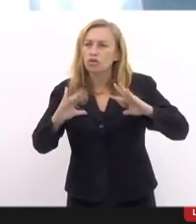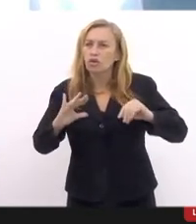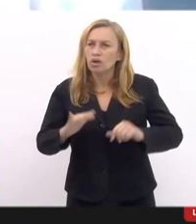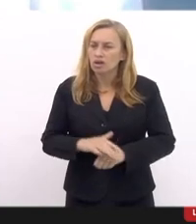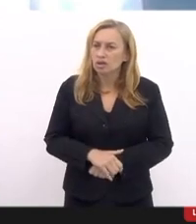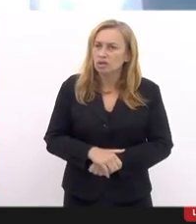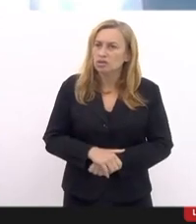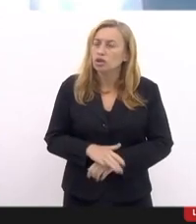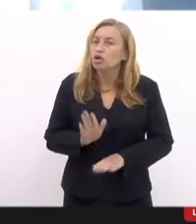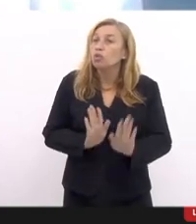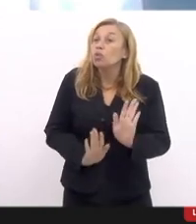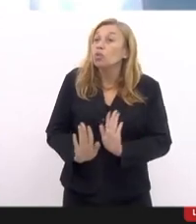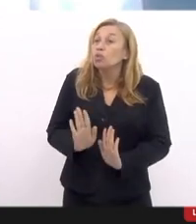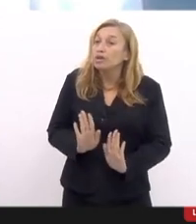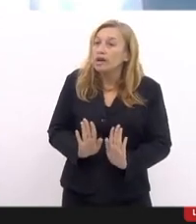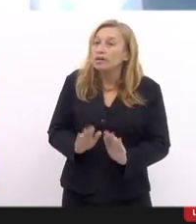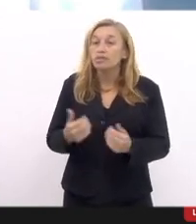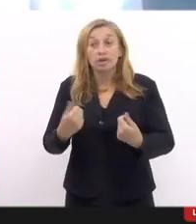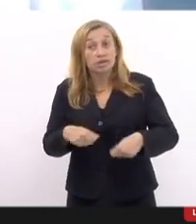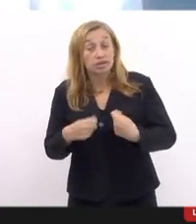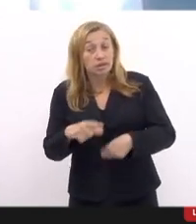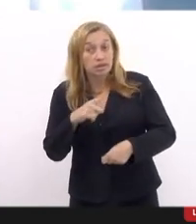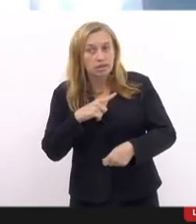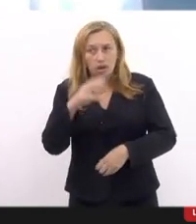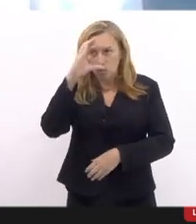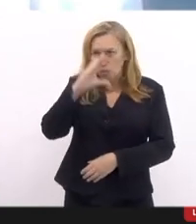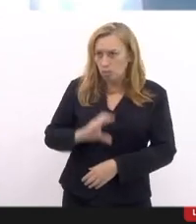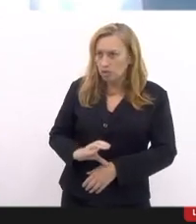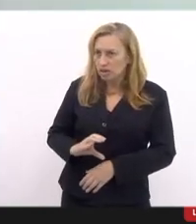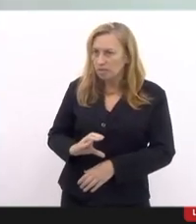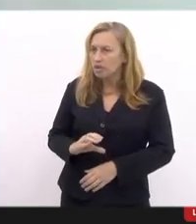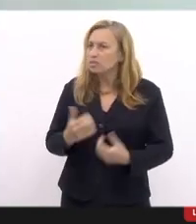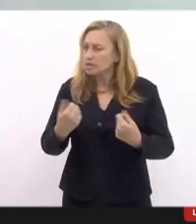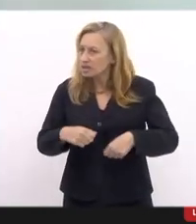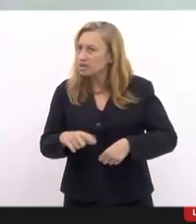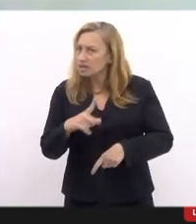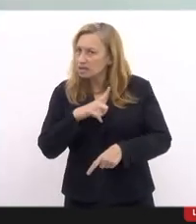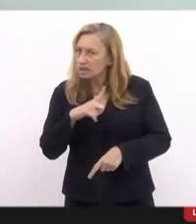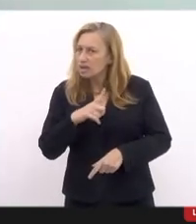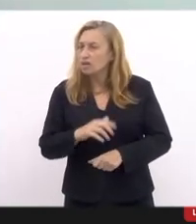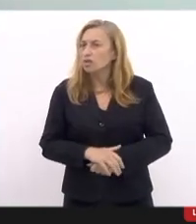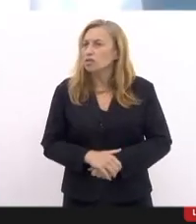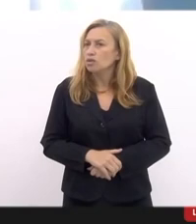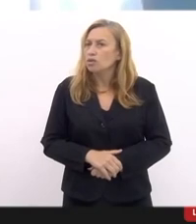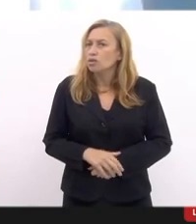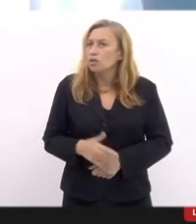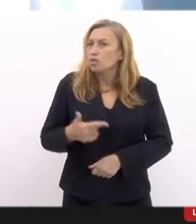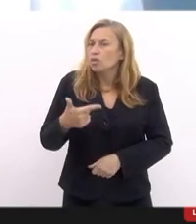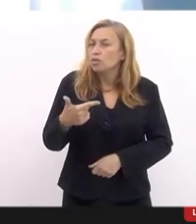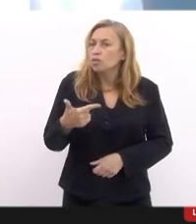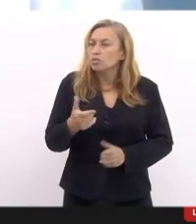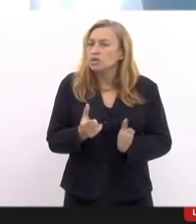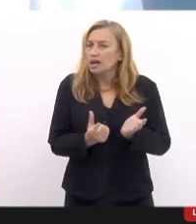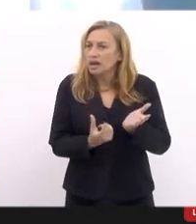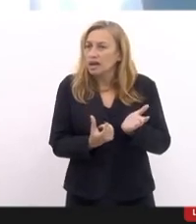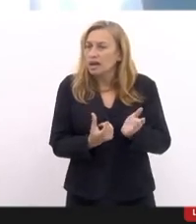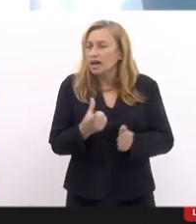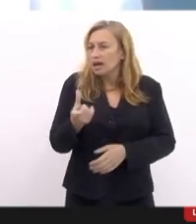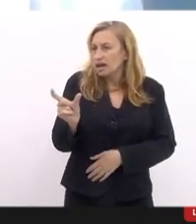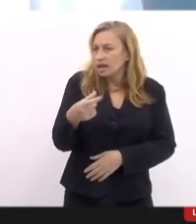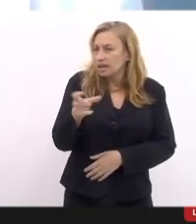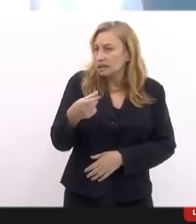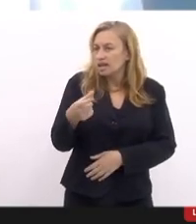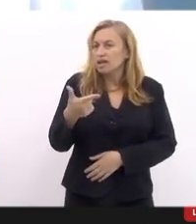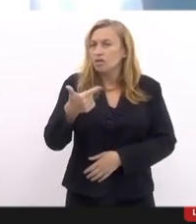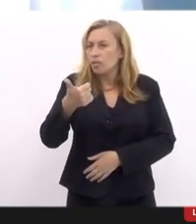Que cuidados devem ter? Que comportamento devem ter? O fato de estarem com a carteira, com a arma?